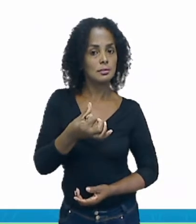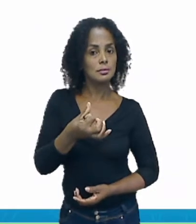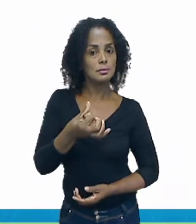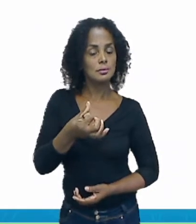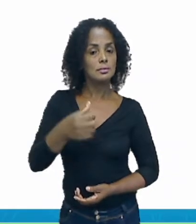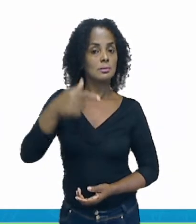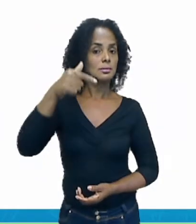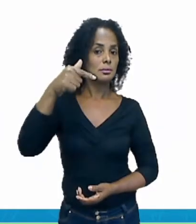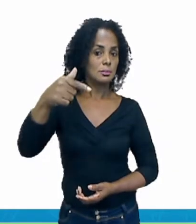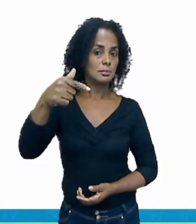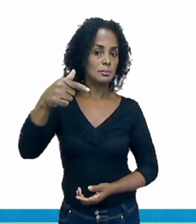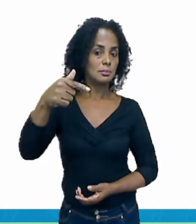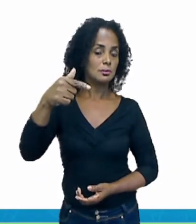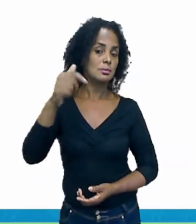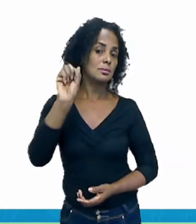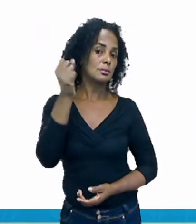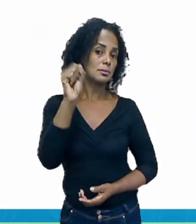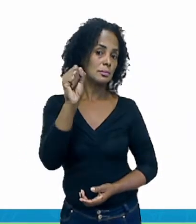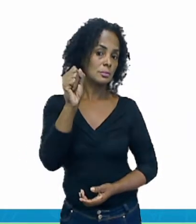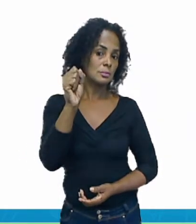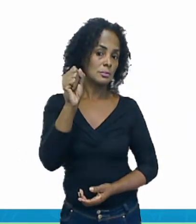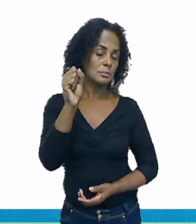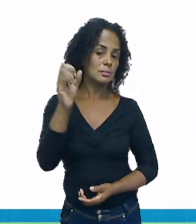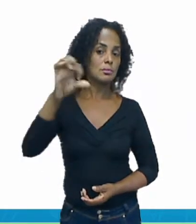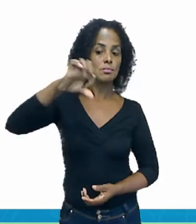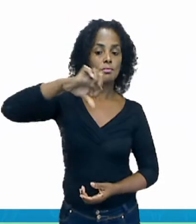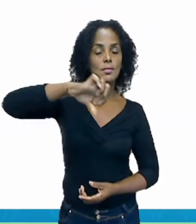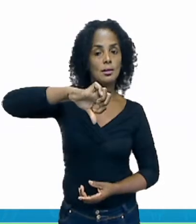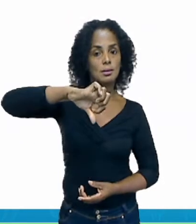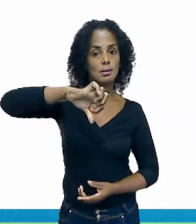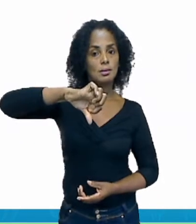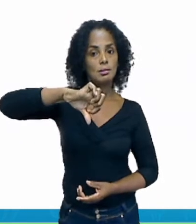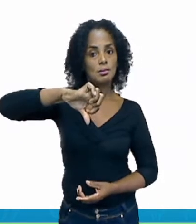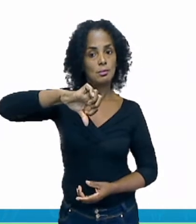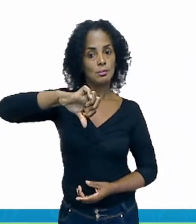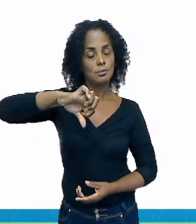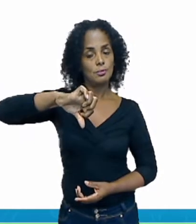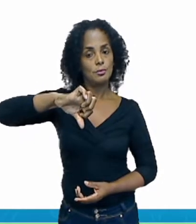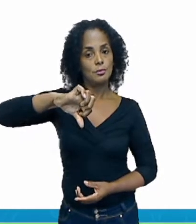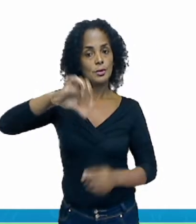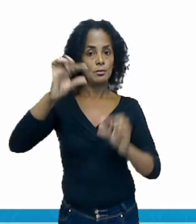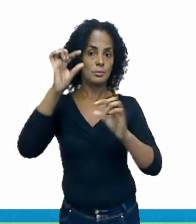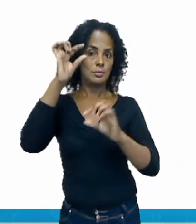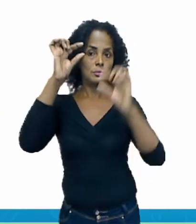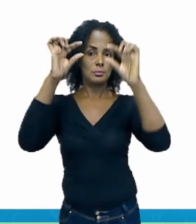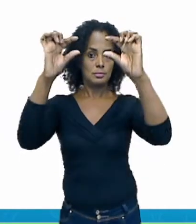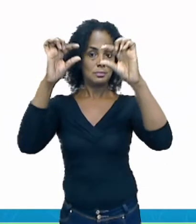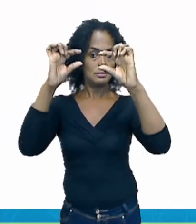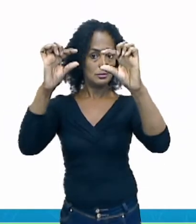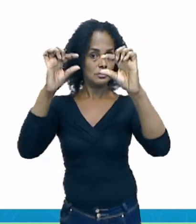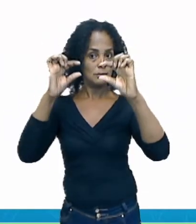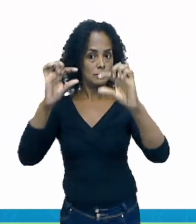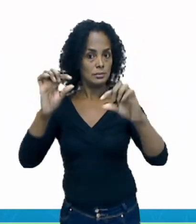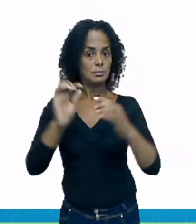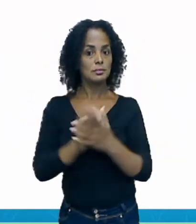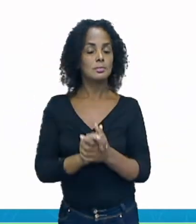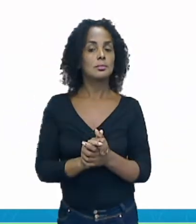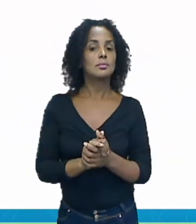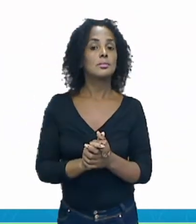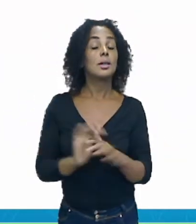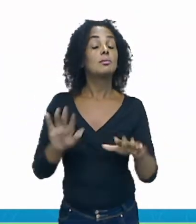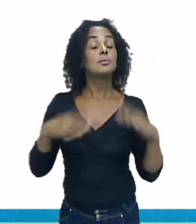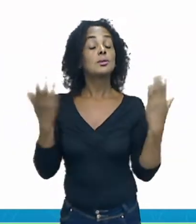seis, sete, oito, nove parágrafos. Ah, então o nosso